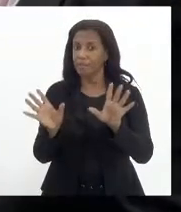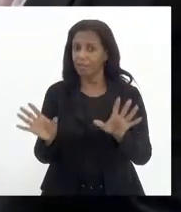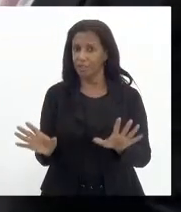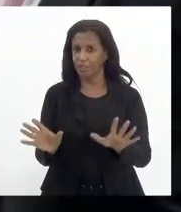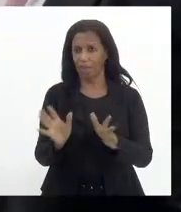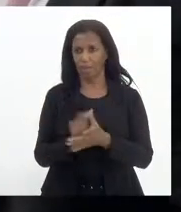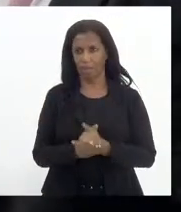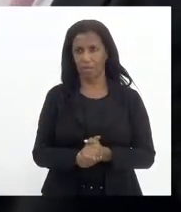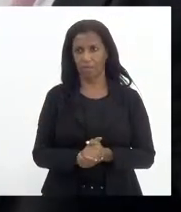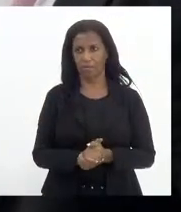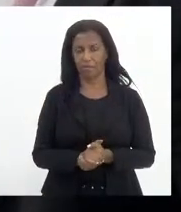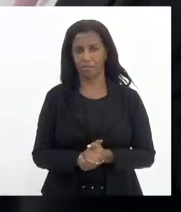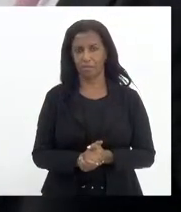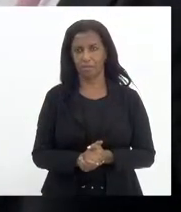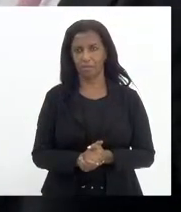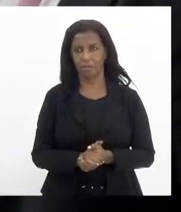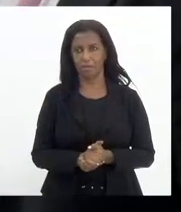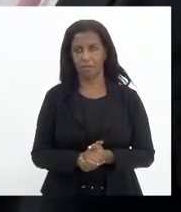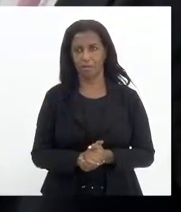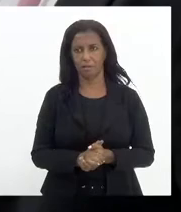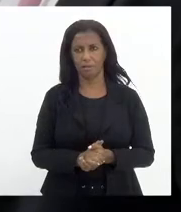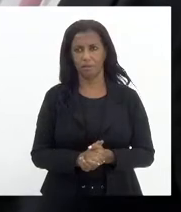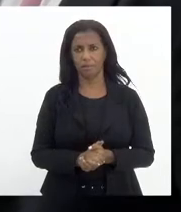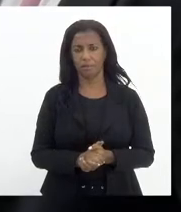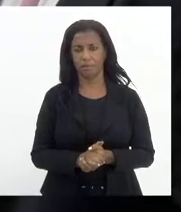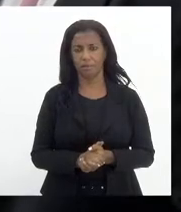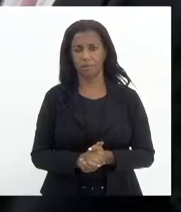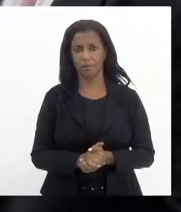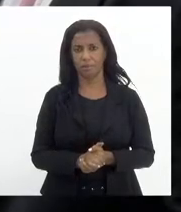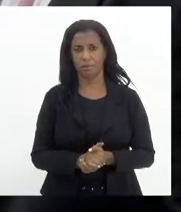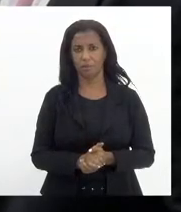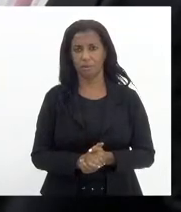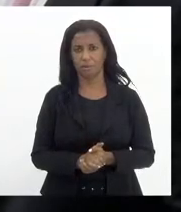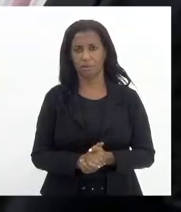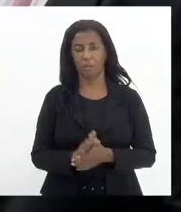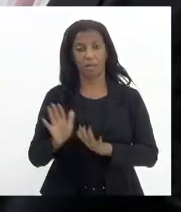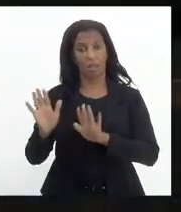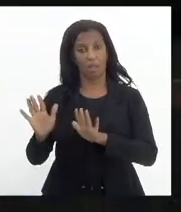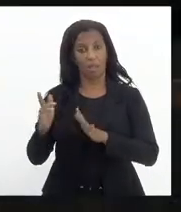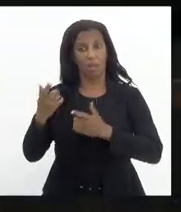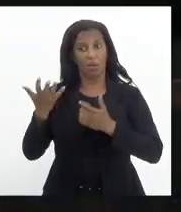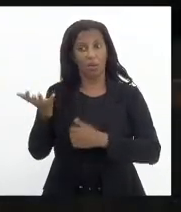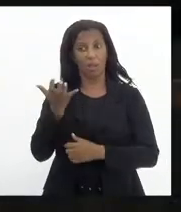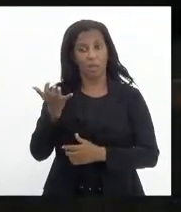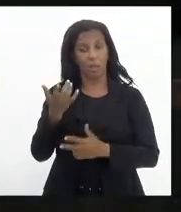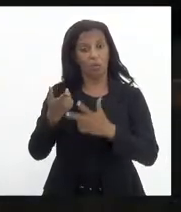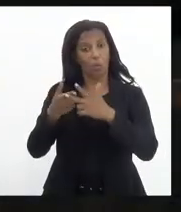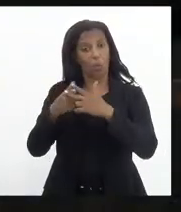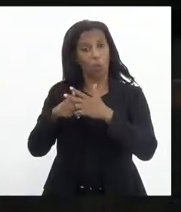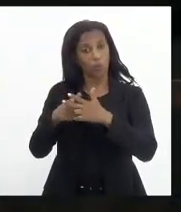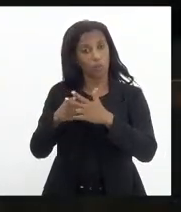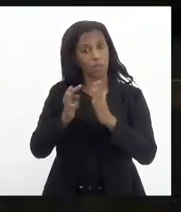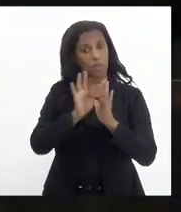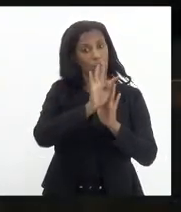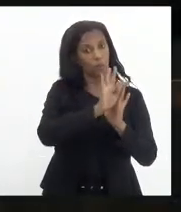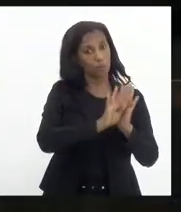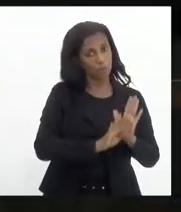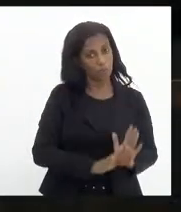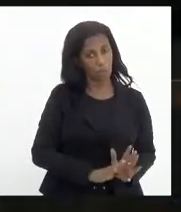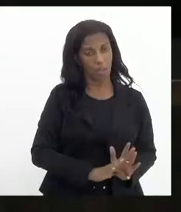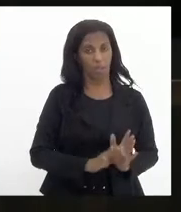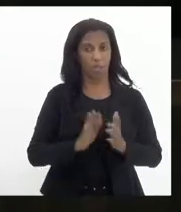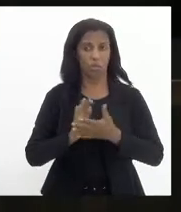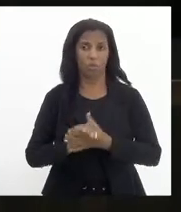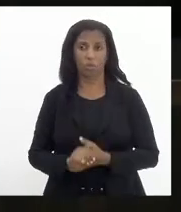nós vamos votar o substitutivo da C.J. Não, presidente, mas aí eu prefiro ajustar o texto primeiro antes de votar. Depois publico o texto